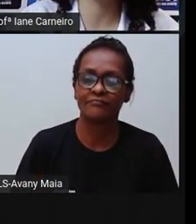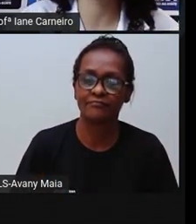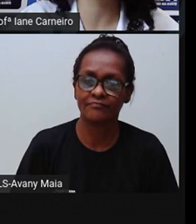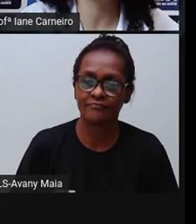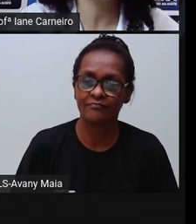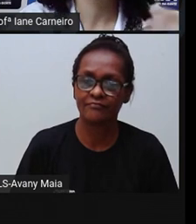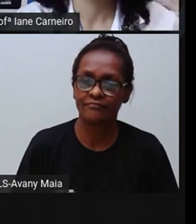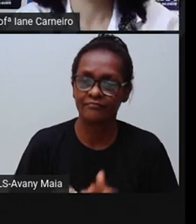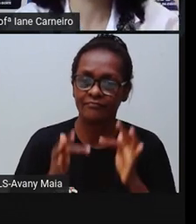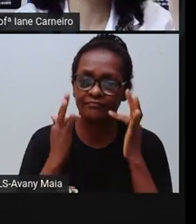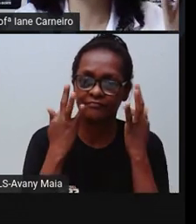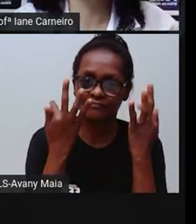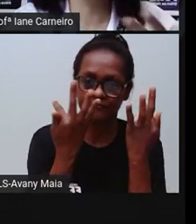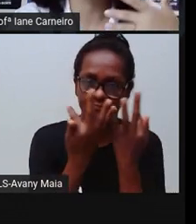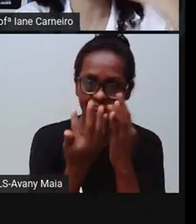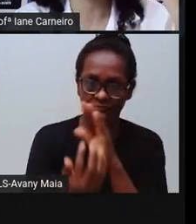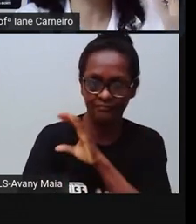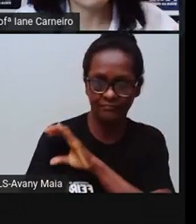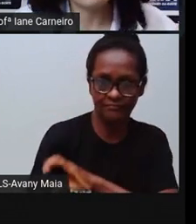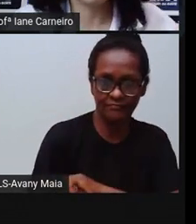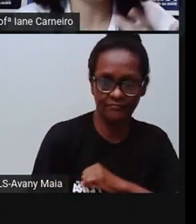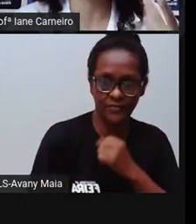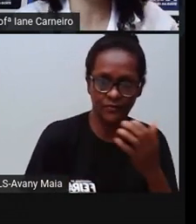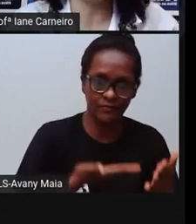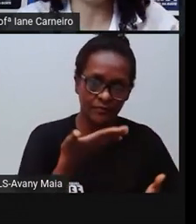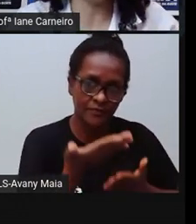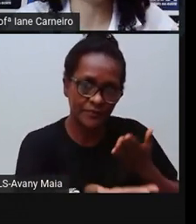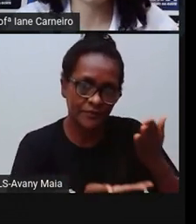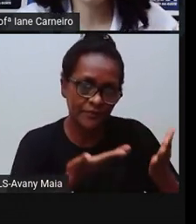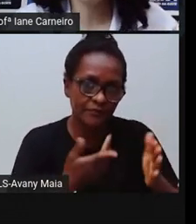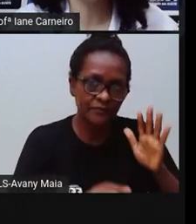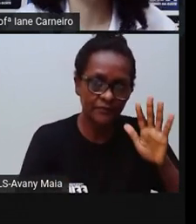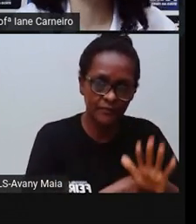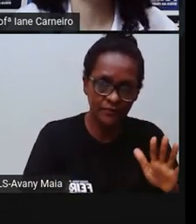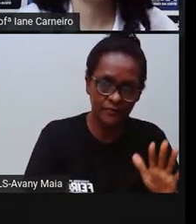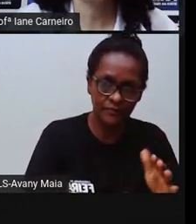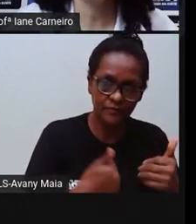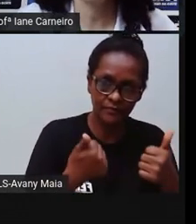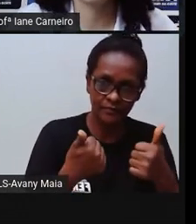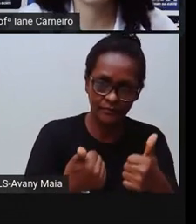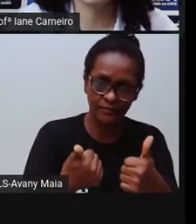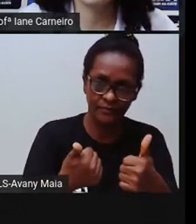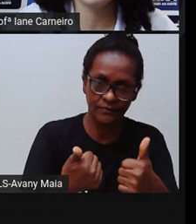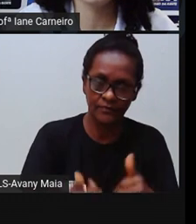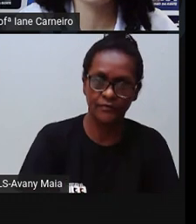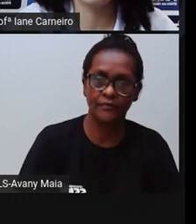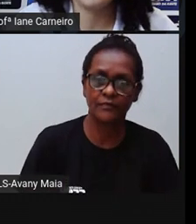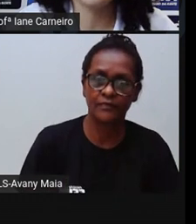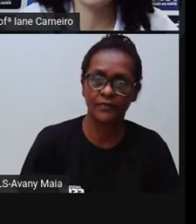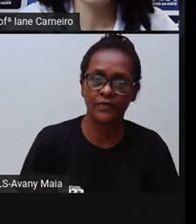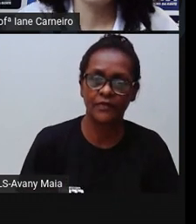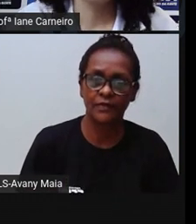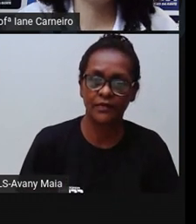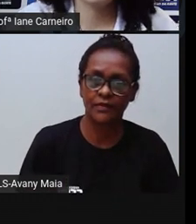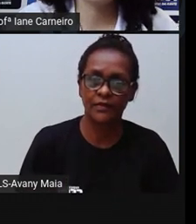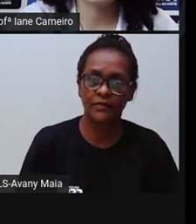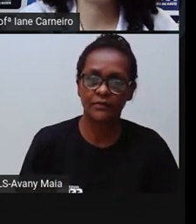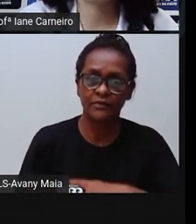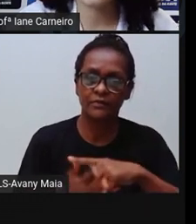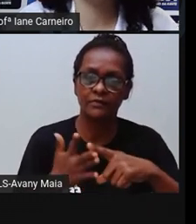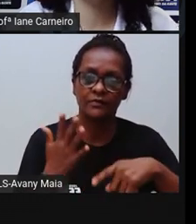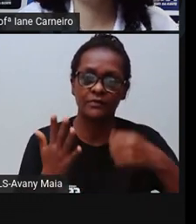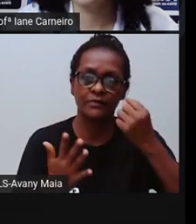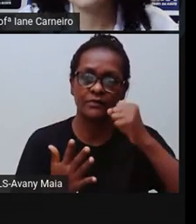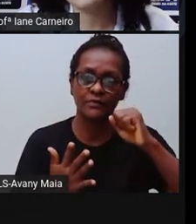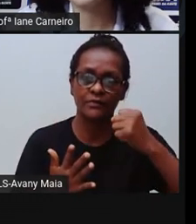sua família lhe dê amor, lhe dê cuidado, proteção, certo? Então, aqui, outro direito, Direito